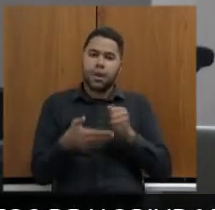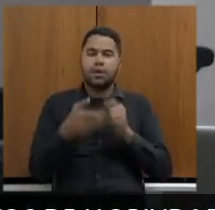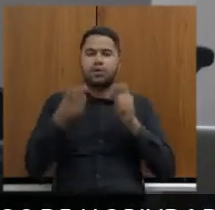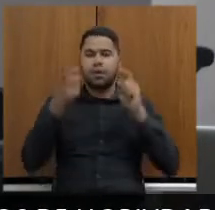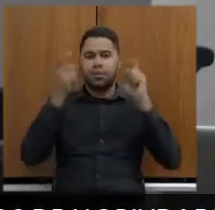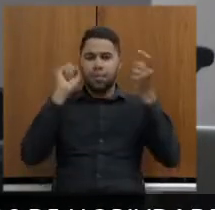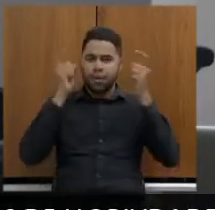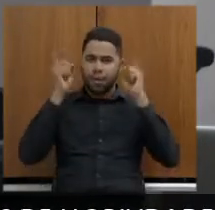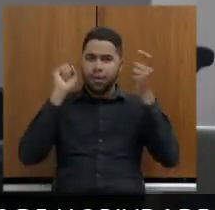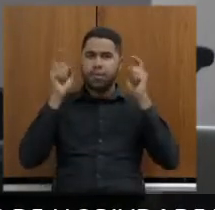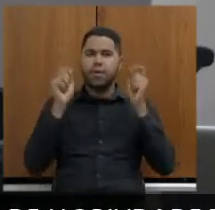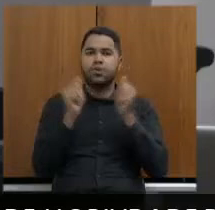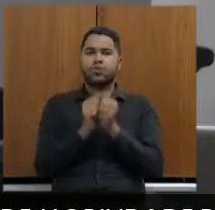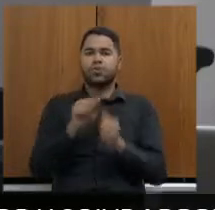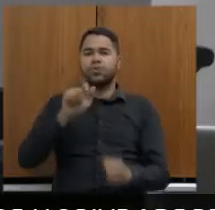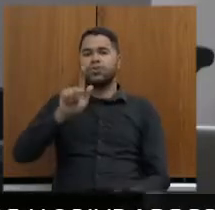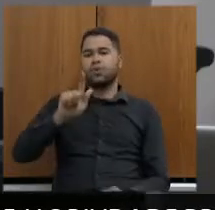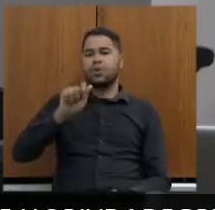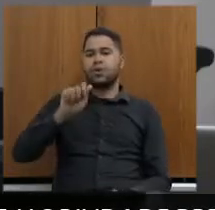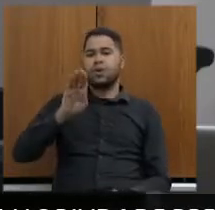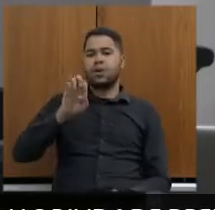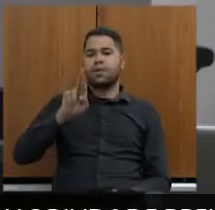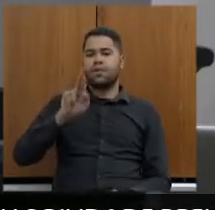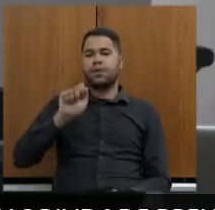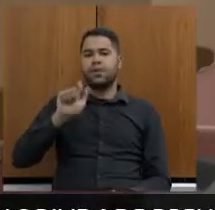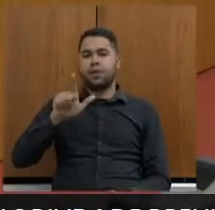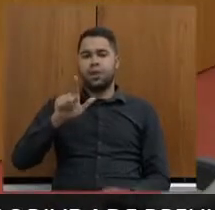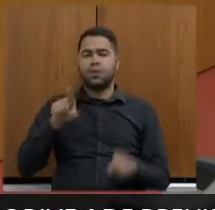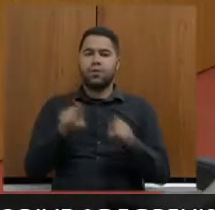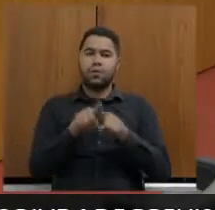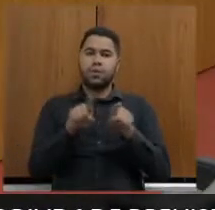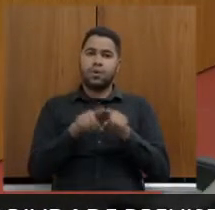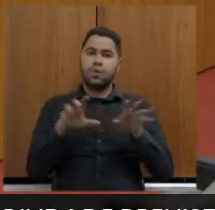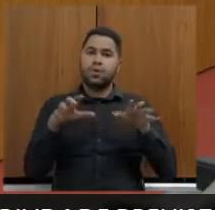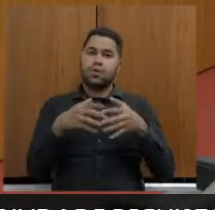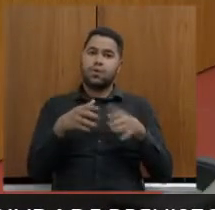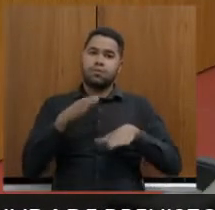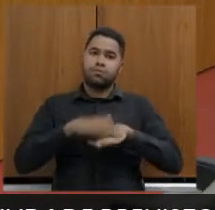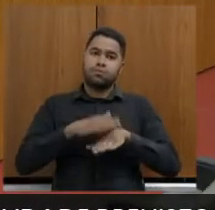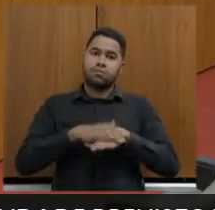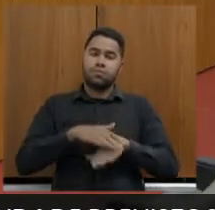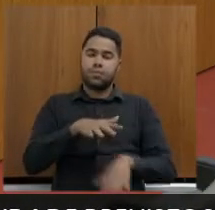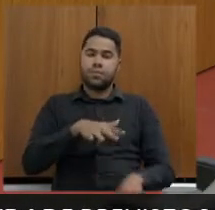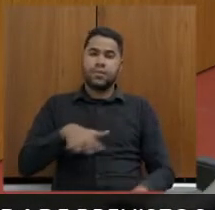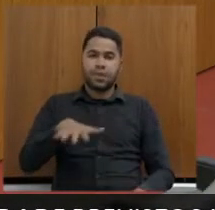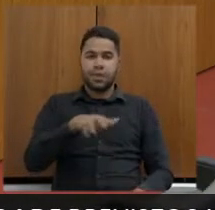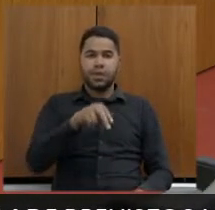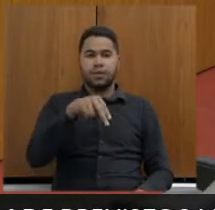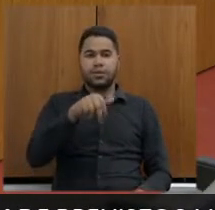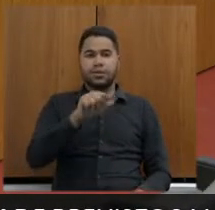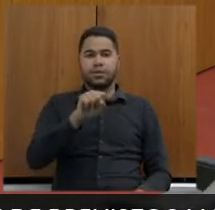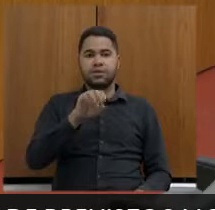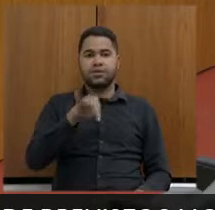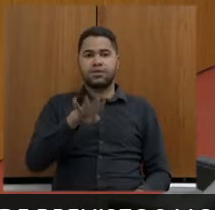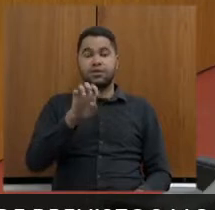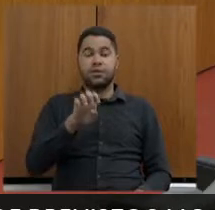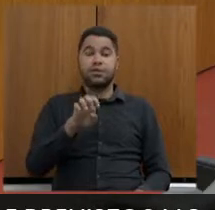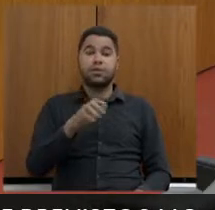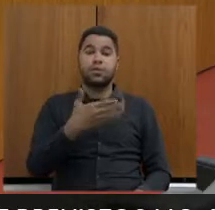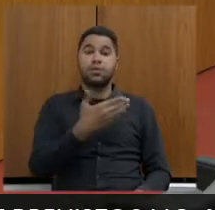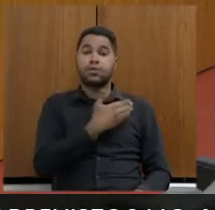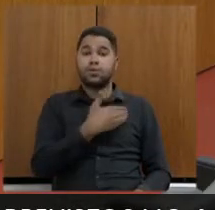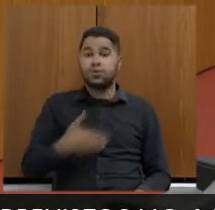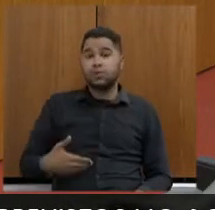que nós já fizemos com o Gabriel Fajardo com a comunidade atingida do Nascentes Imperiais para que o Estado dentro do possível